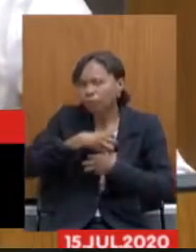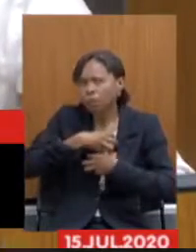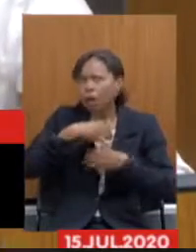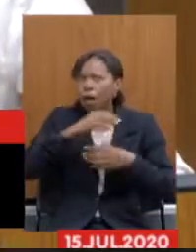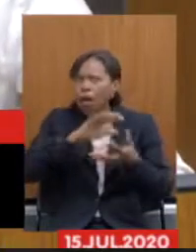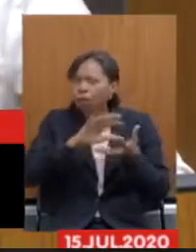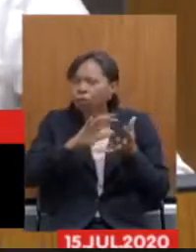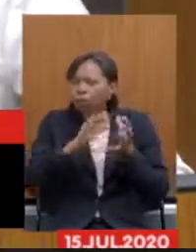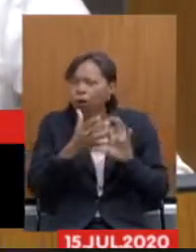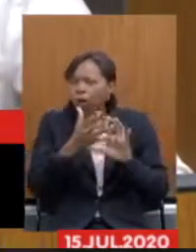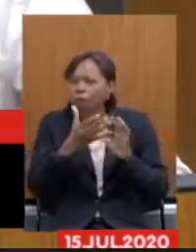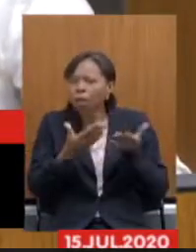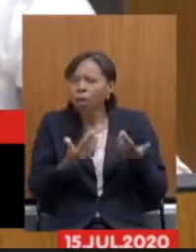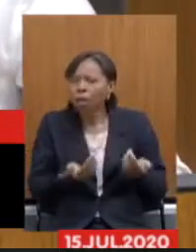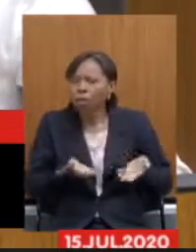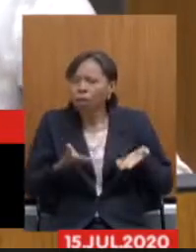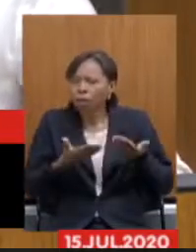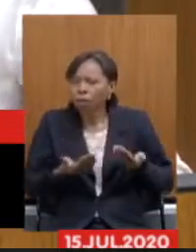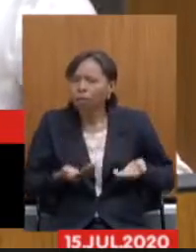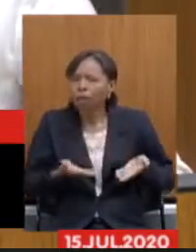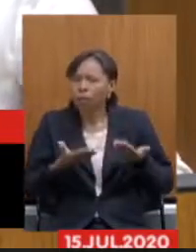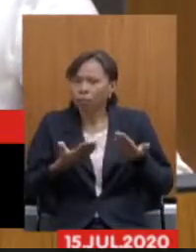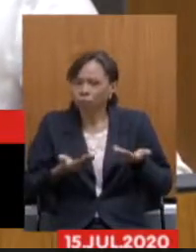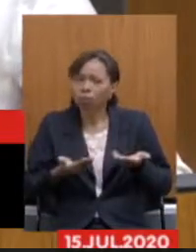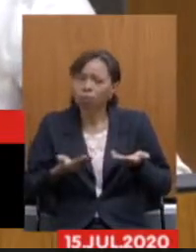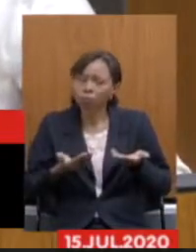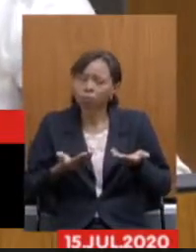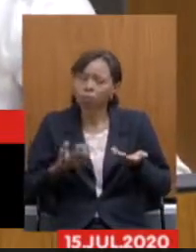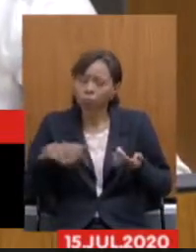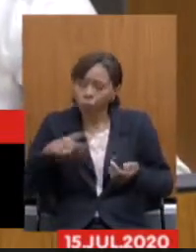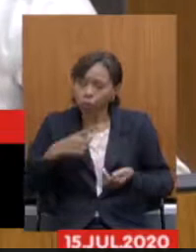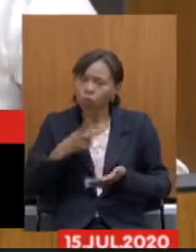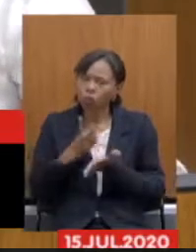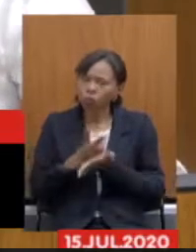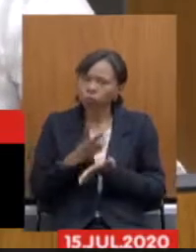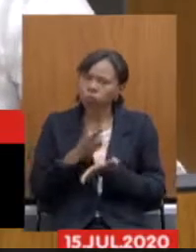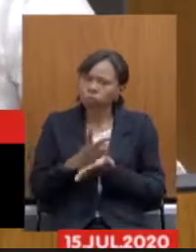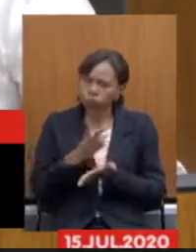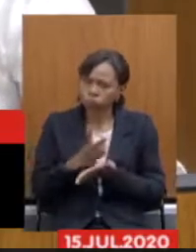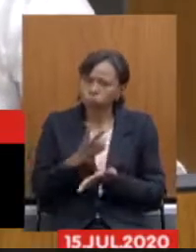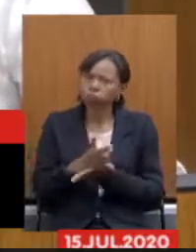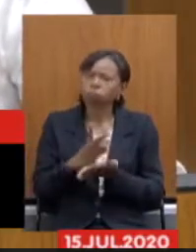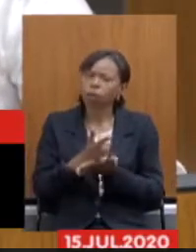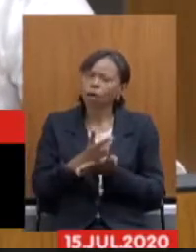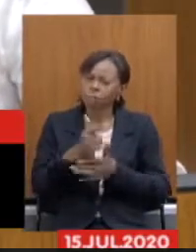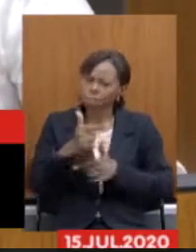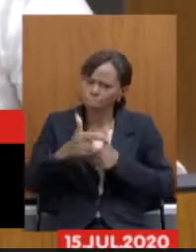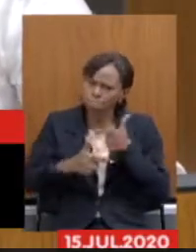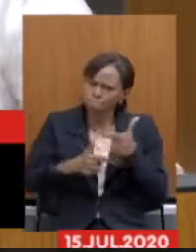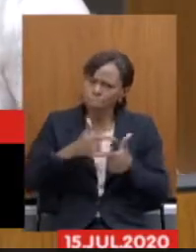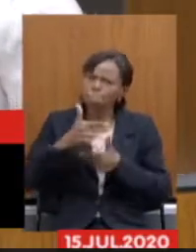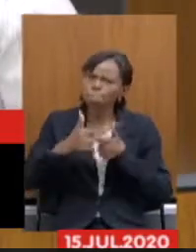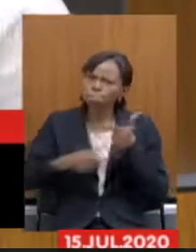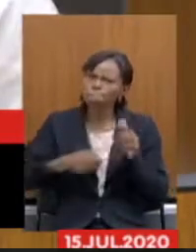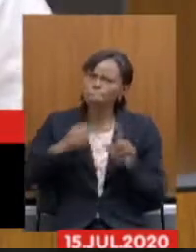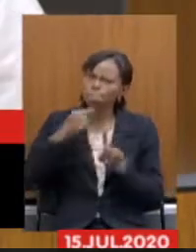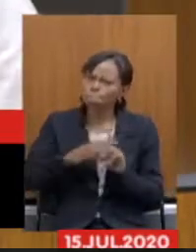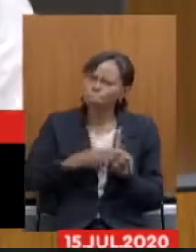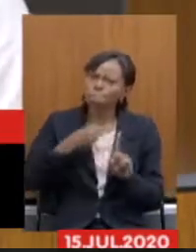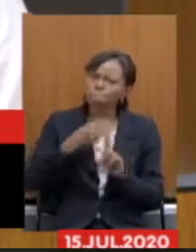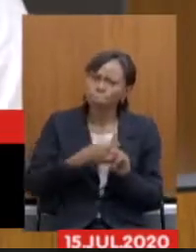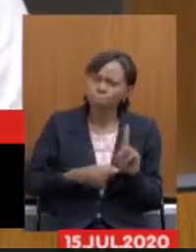mais leve possível e a gente vai continuar nessa luta nós estamos aí já na